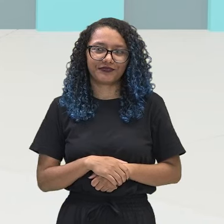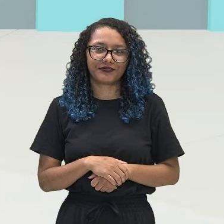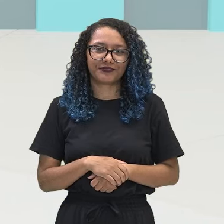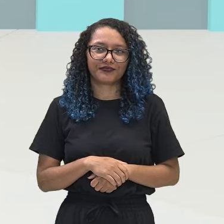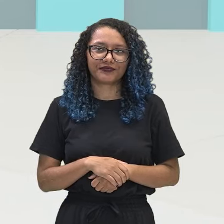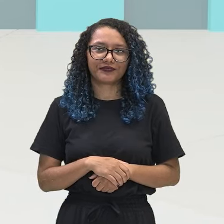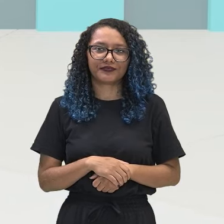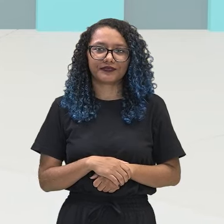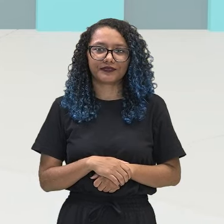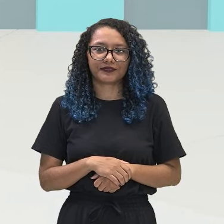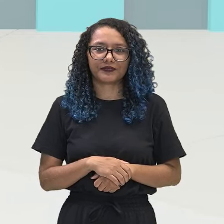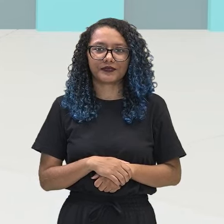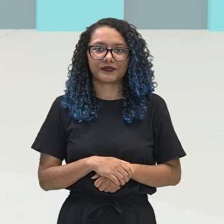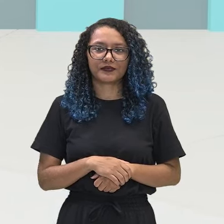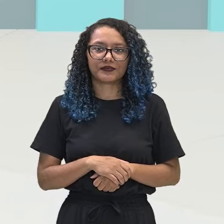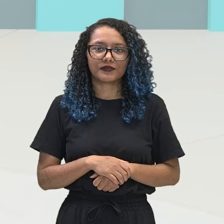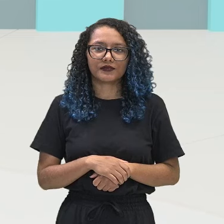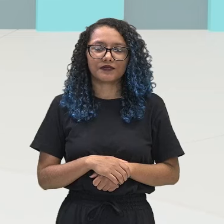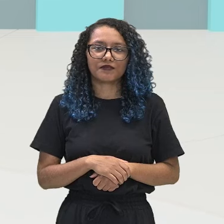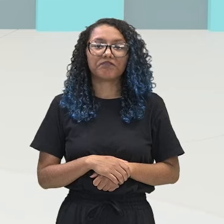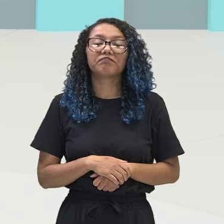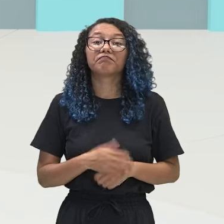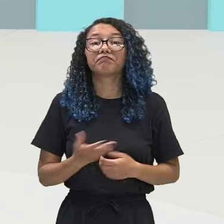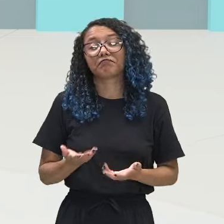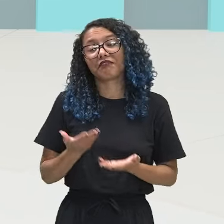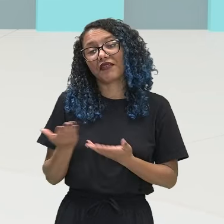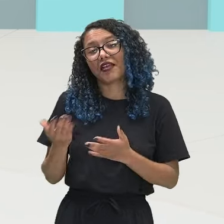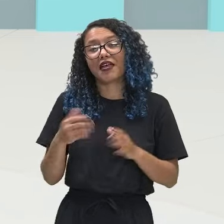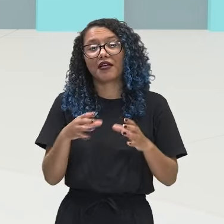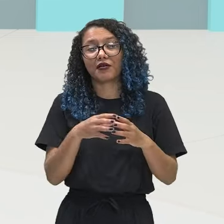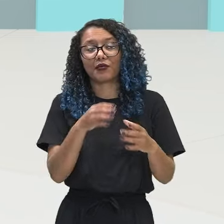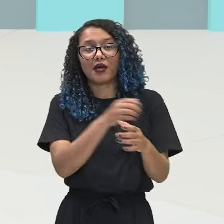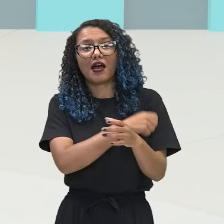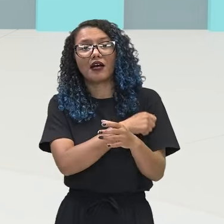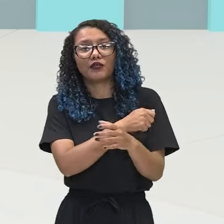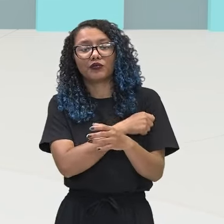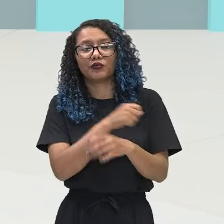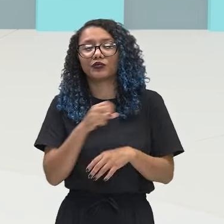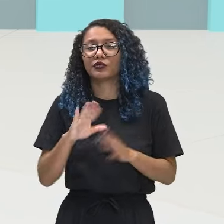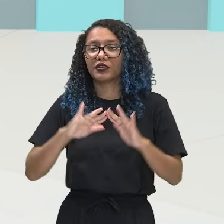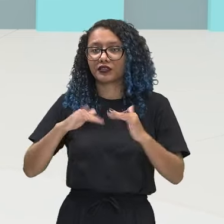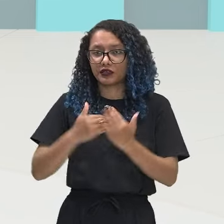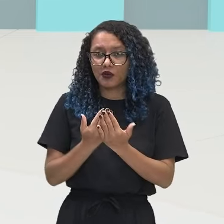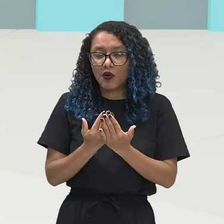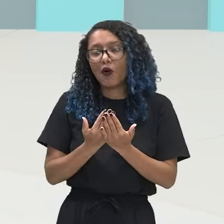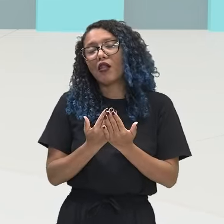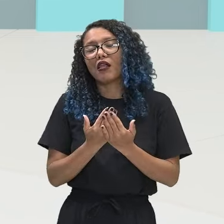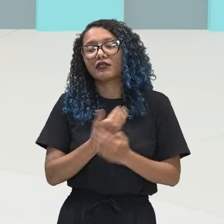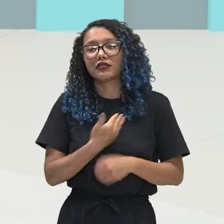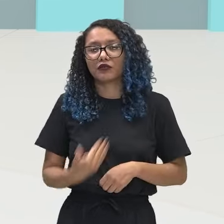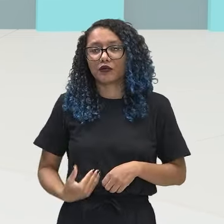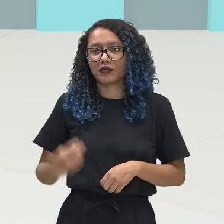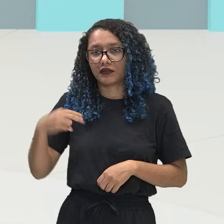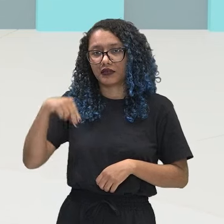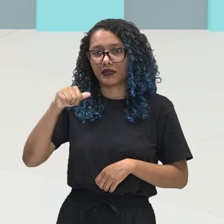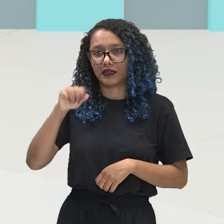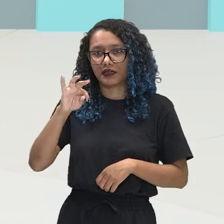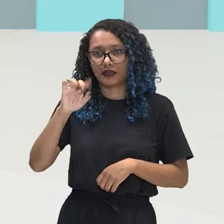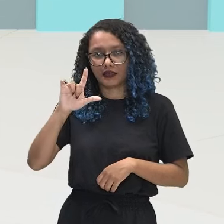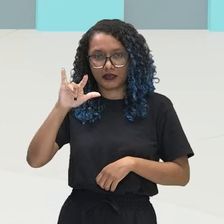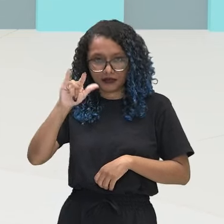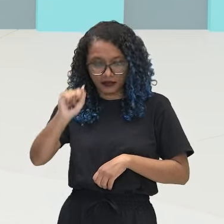Muito bem, então, os alunos aí da Escola Natália Uchoa, que é uma escola estadual também,